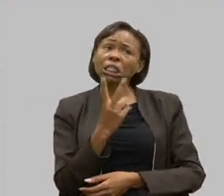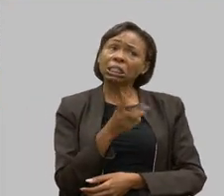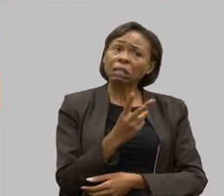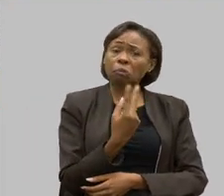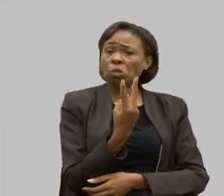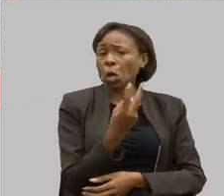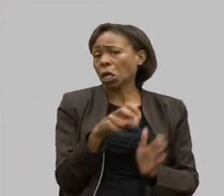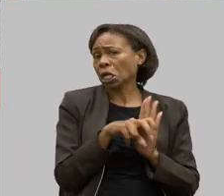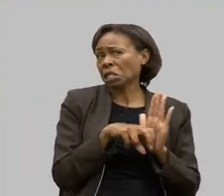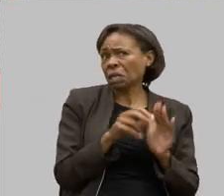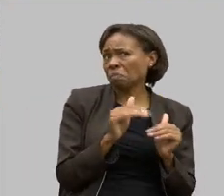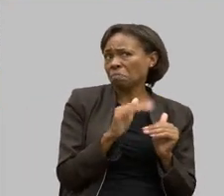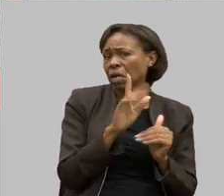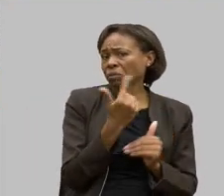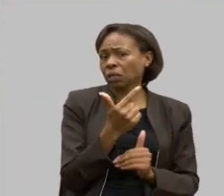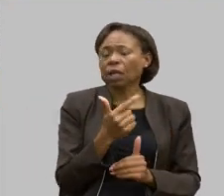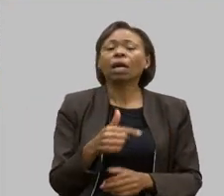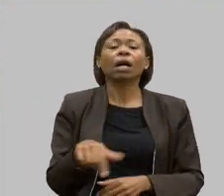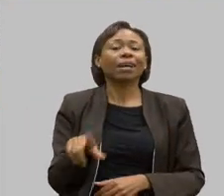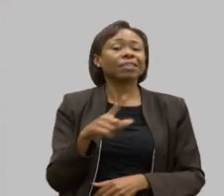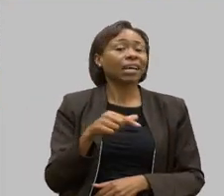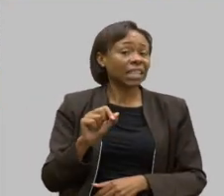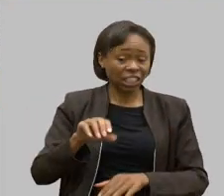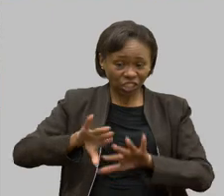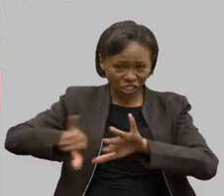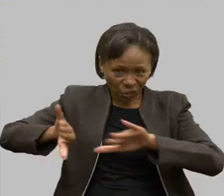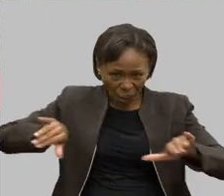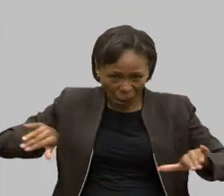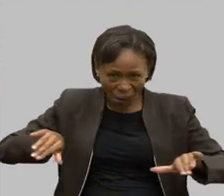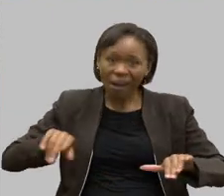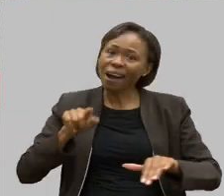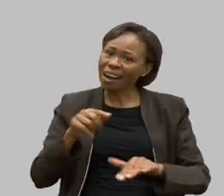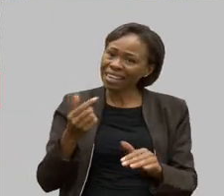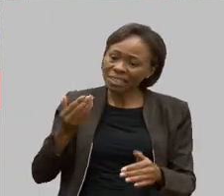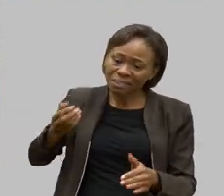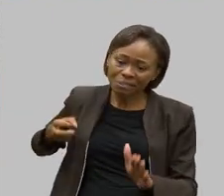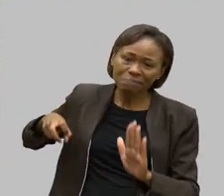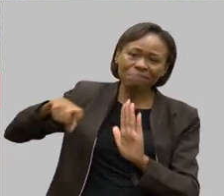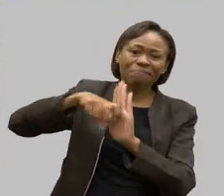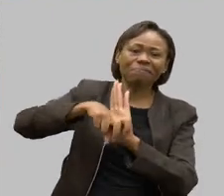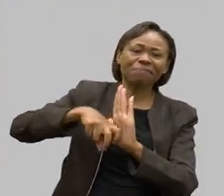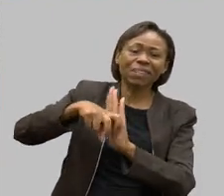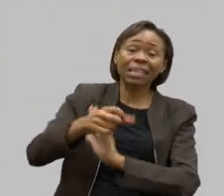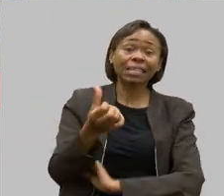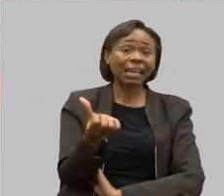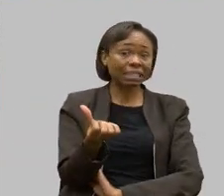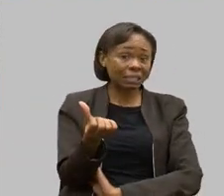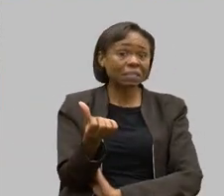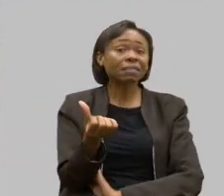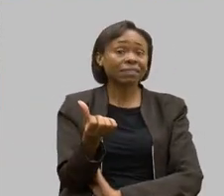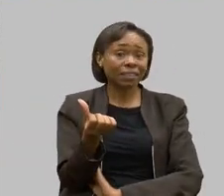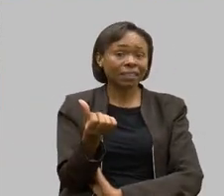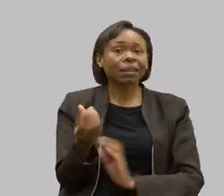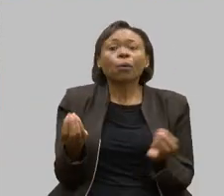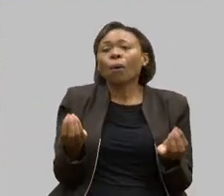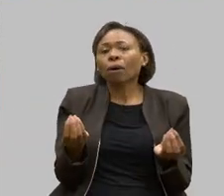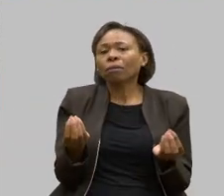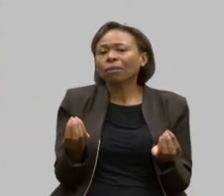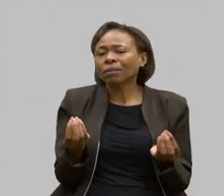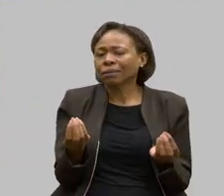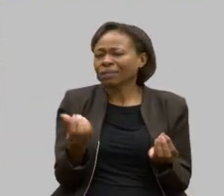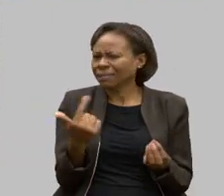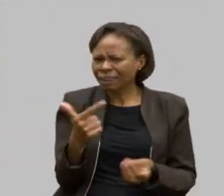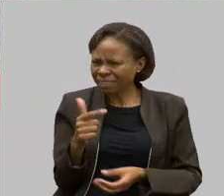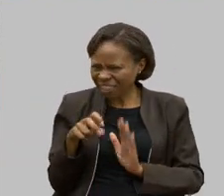essa fileira foi removida, a gente teve seis cadeirantes no teatro. Então, não tem a demanda ou não tem a oferta? Então,